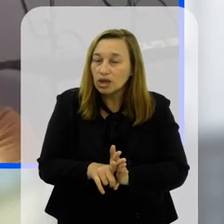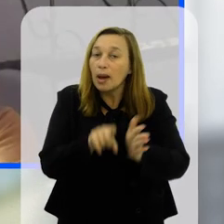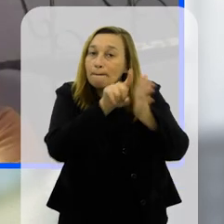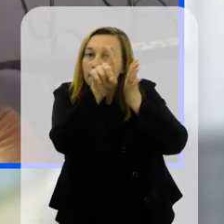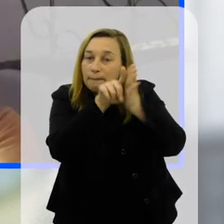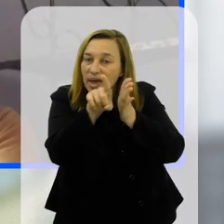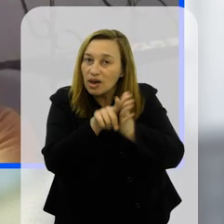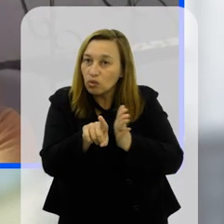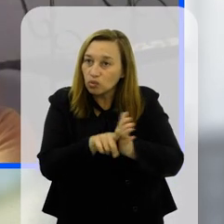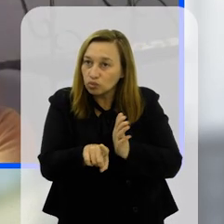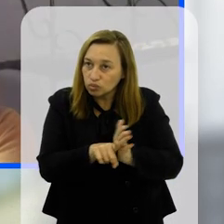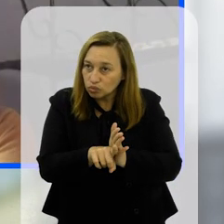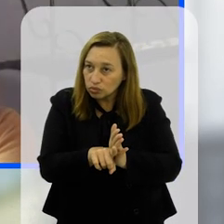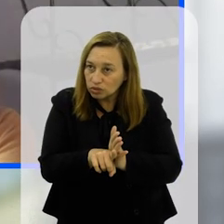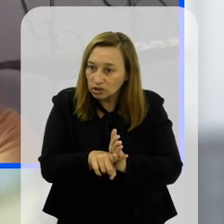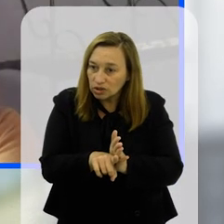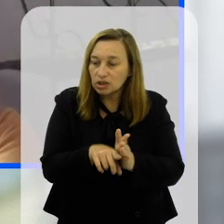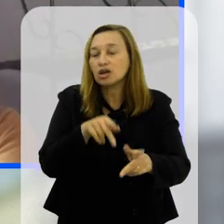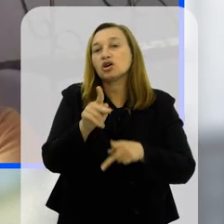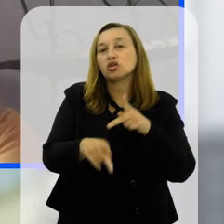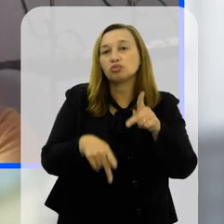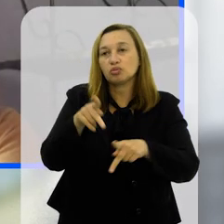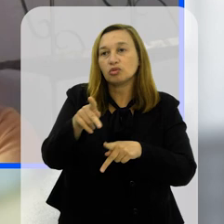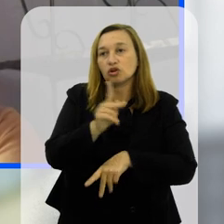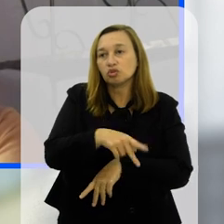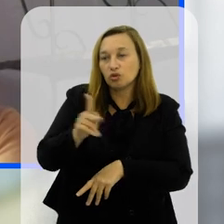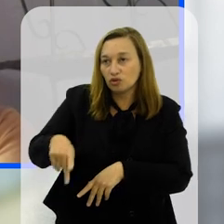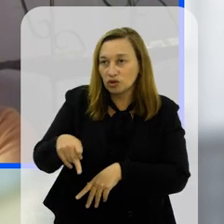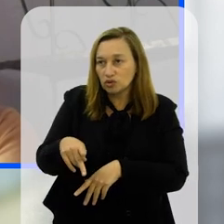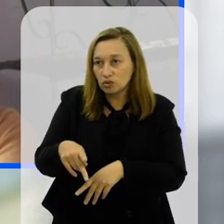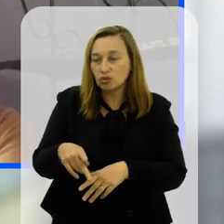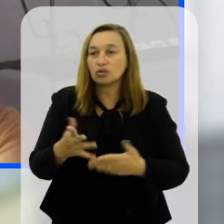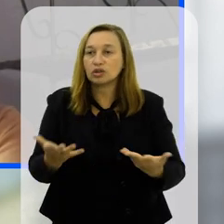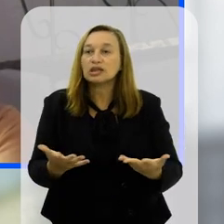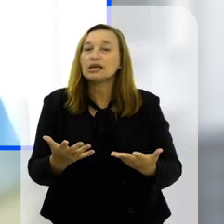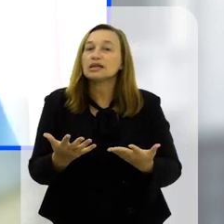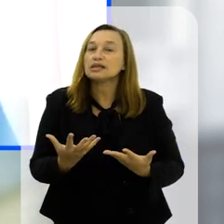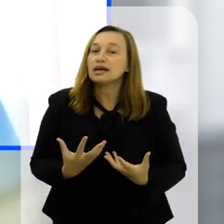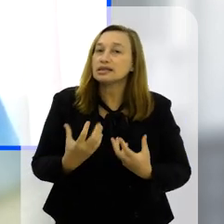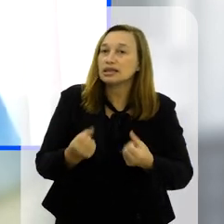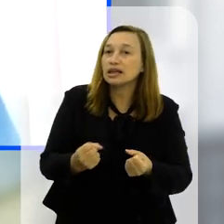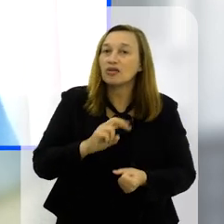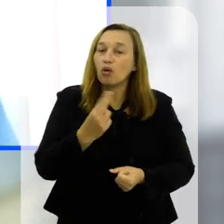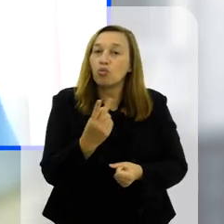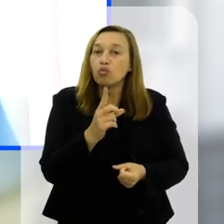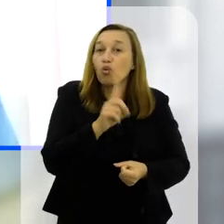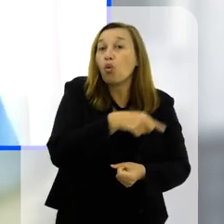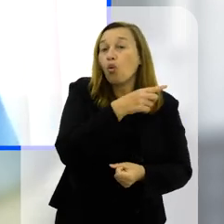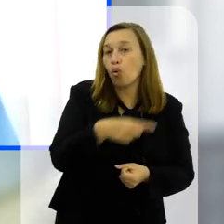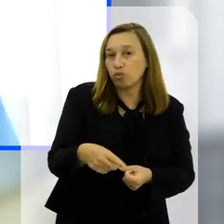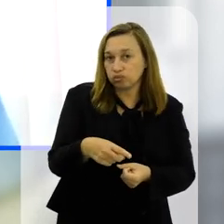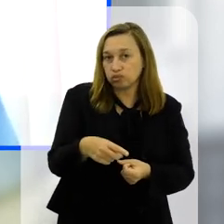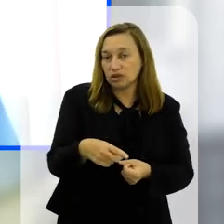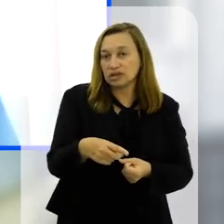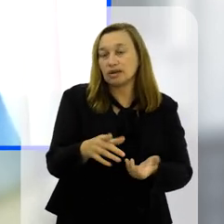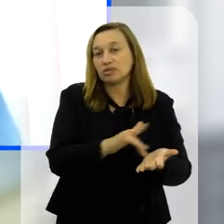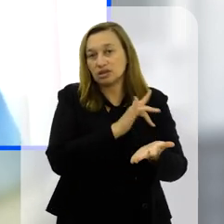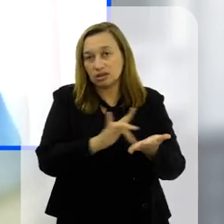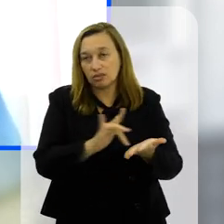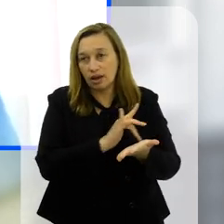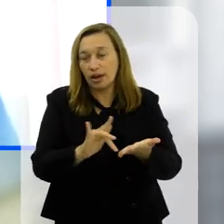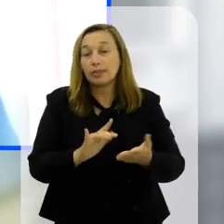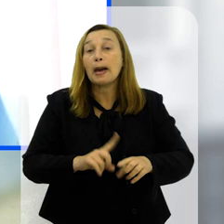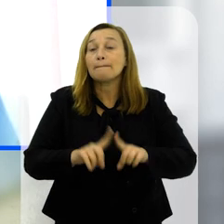uma enquete, né, se os responsáveis ou se os profissionais ou se a sociedade civil como um todo era a favor contra o uso de celular